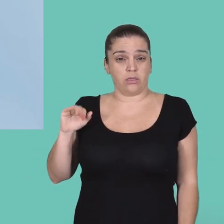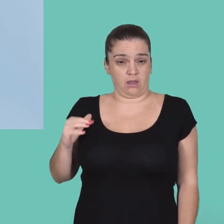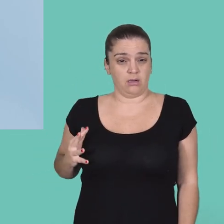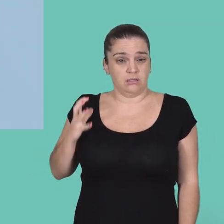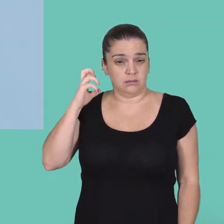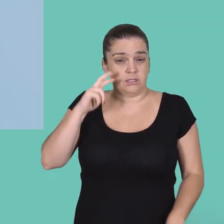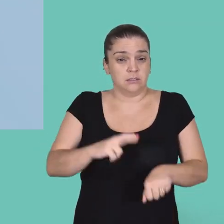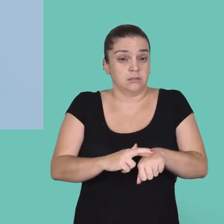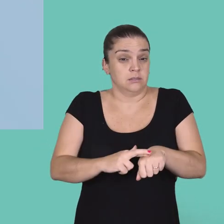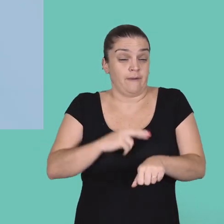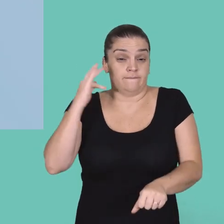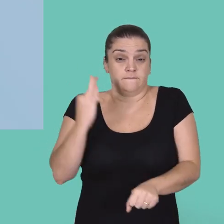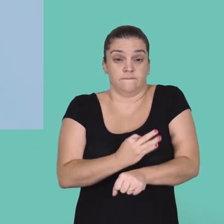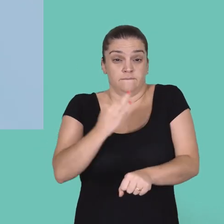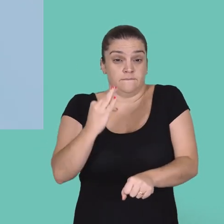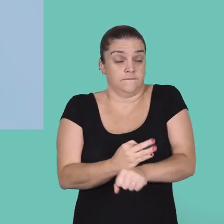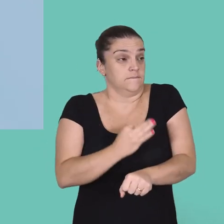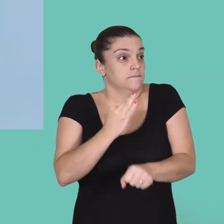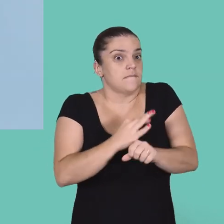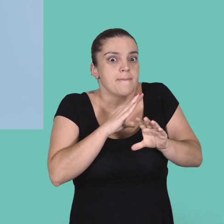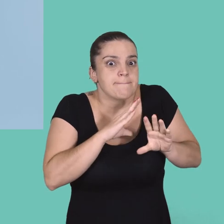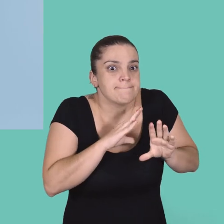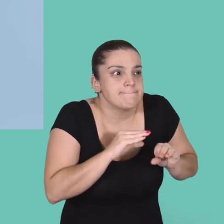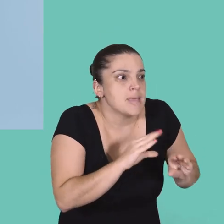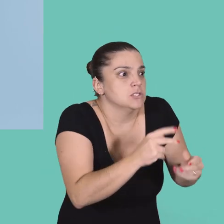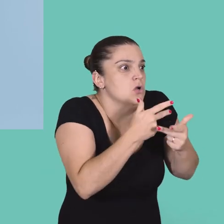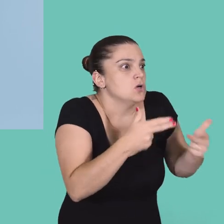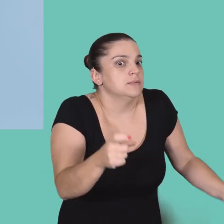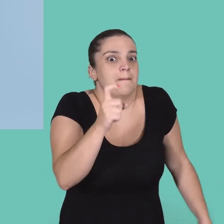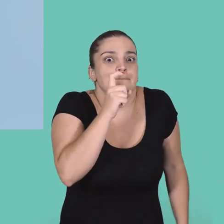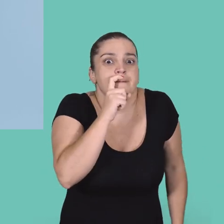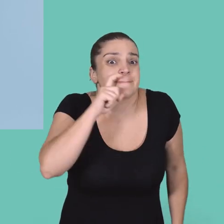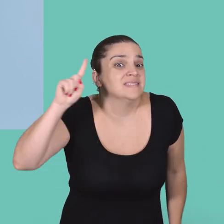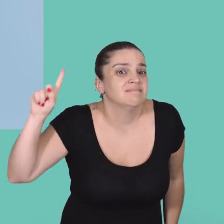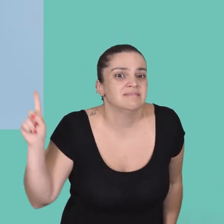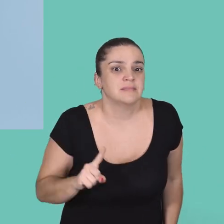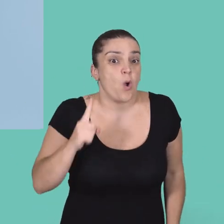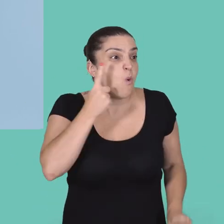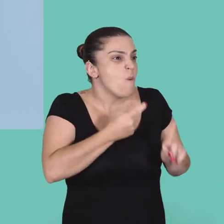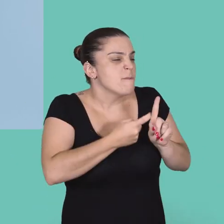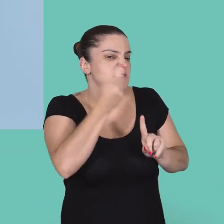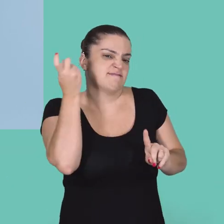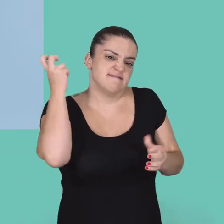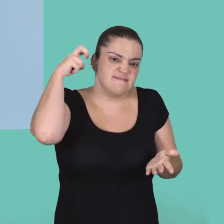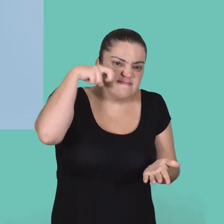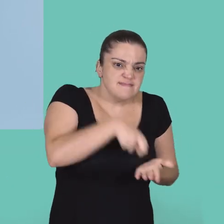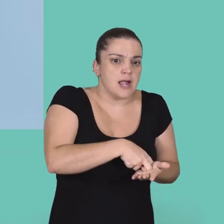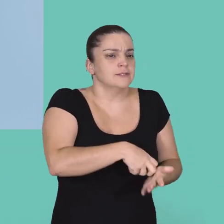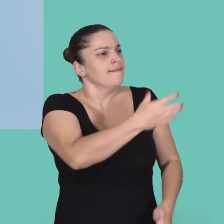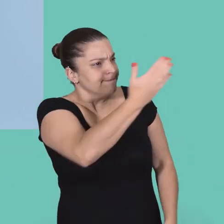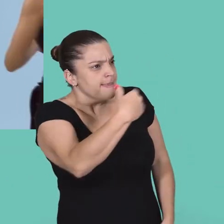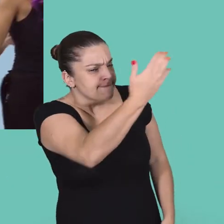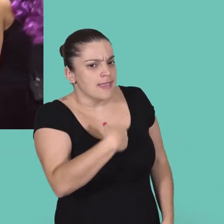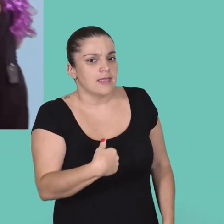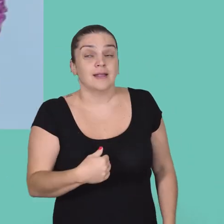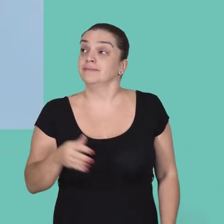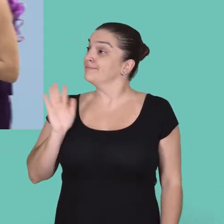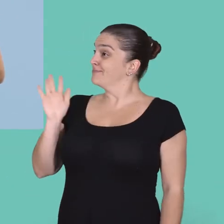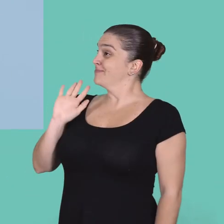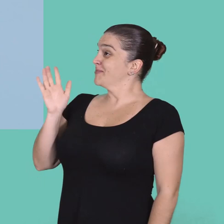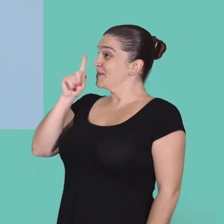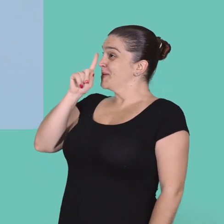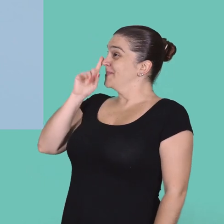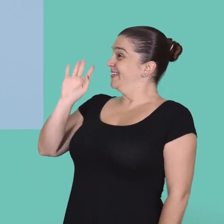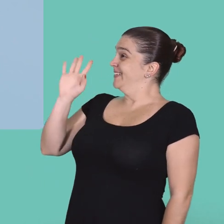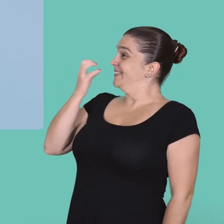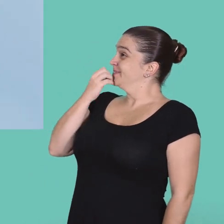fazer isso, ela vai ver comigo se ela estiver fazendo isso. Vou deixar ela de castigo por um mês. Carlota, Carlota! Oi mamãe,